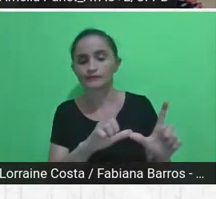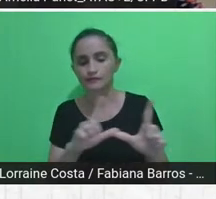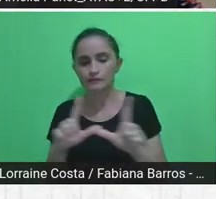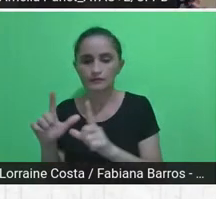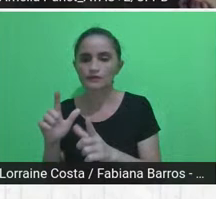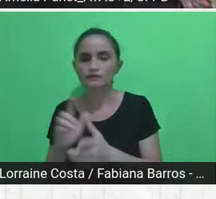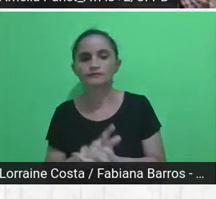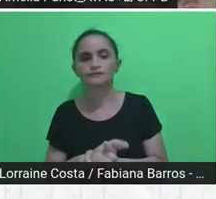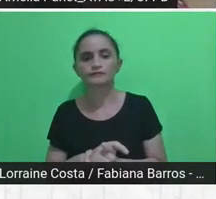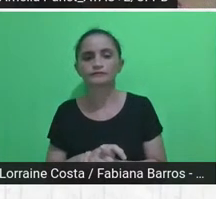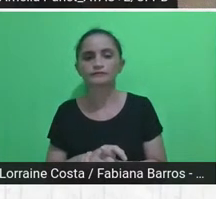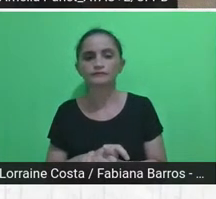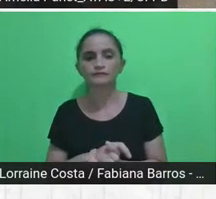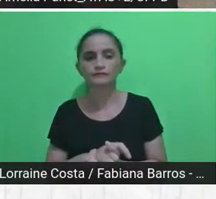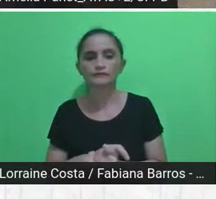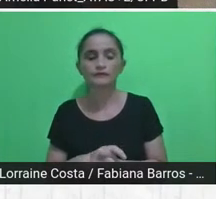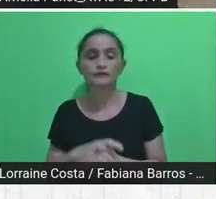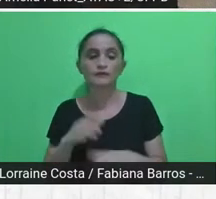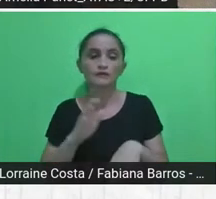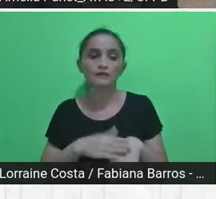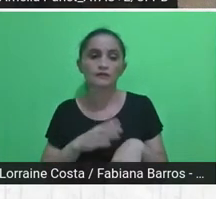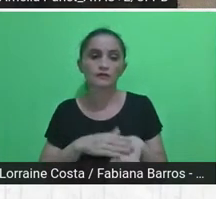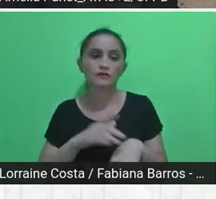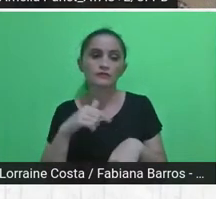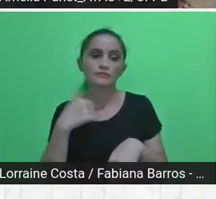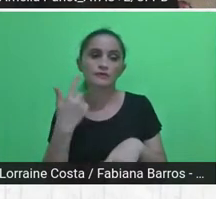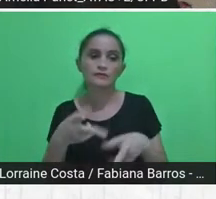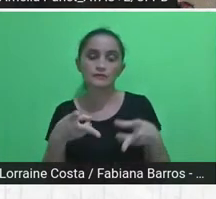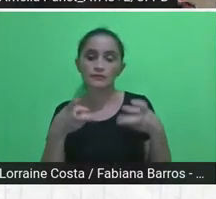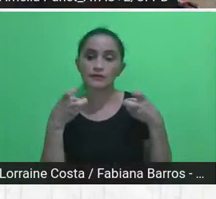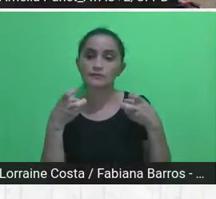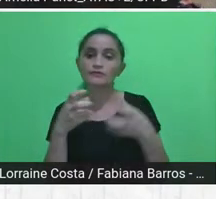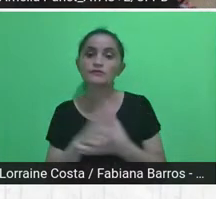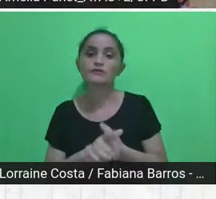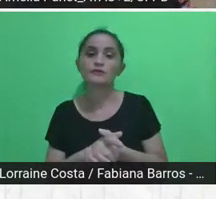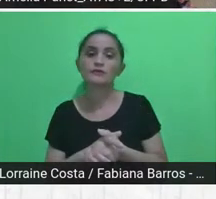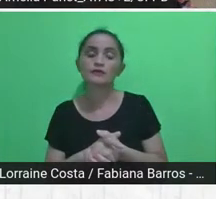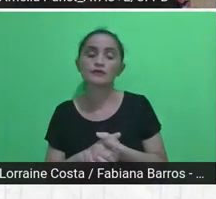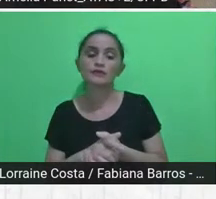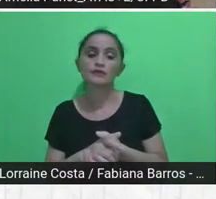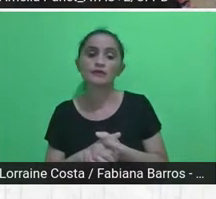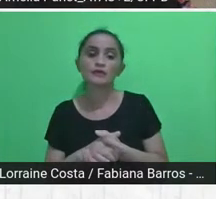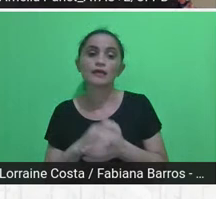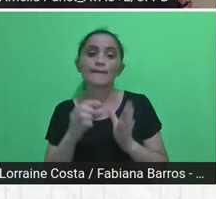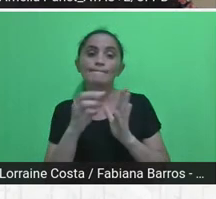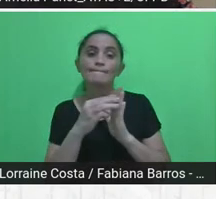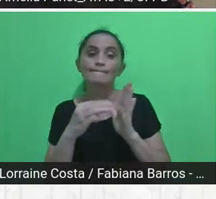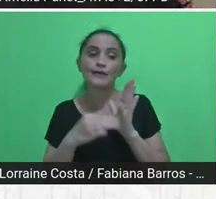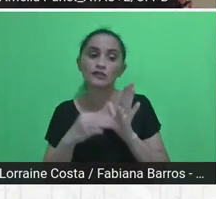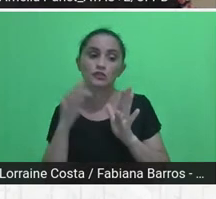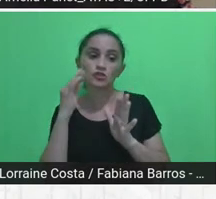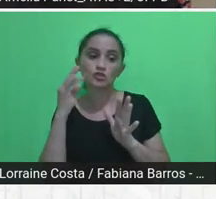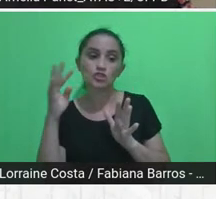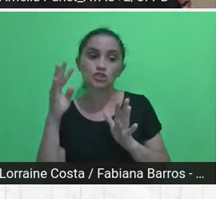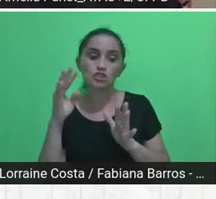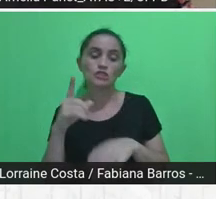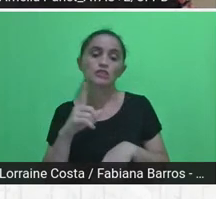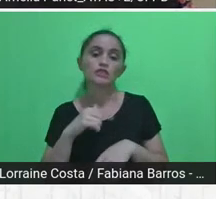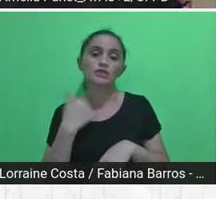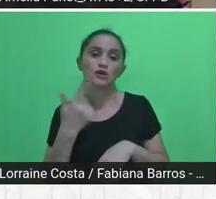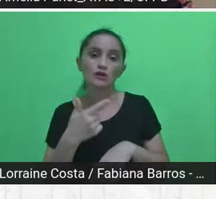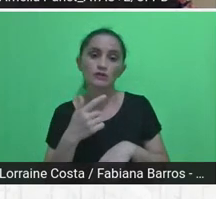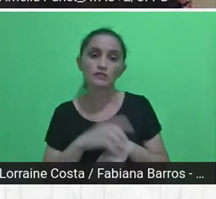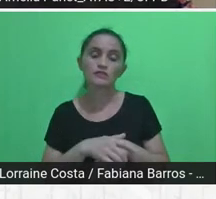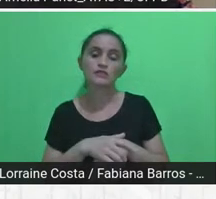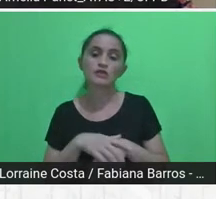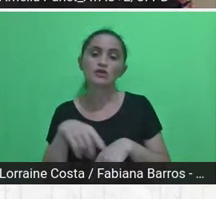Ana. Muito obrigada. Nesse momento, nós percebemos que a metodologia que nós estávamos trabalhando, que era uma